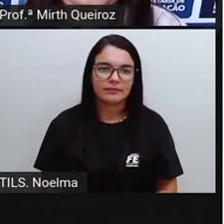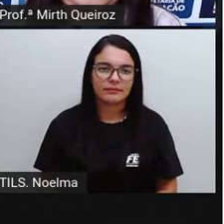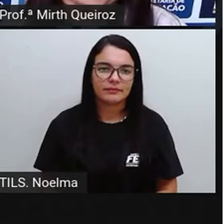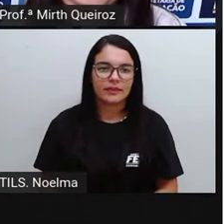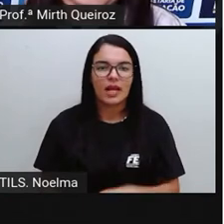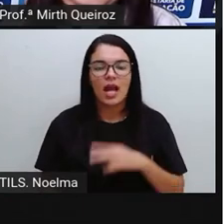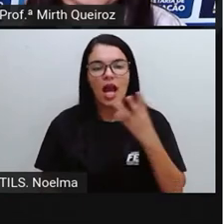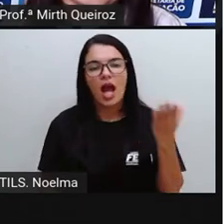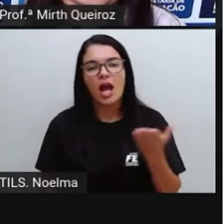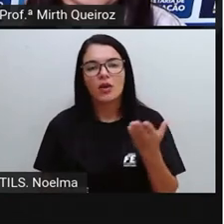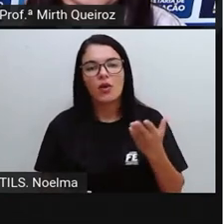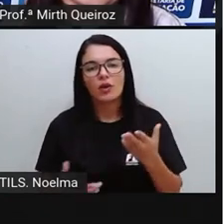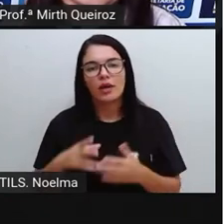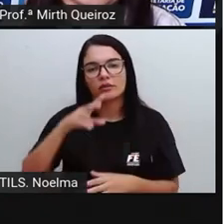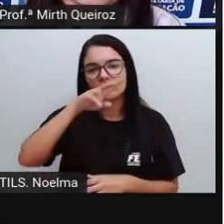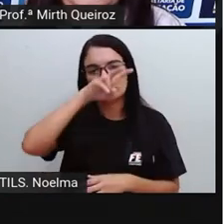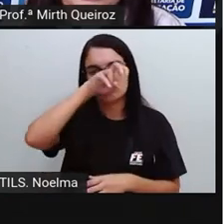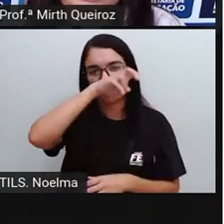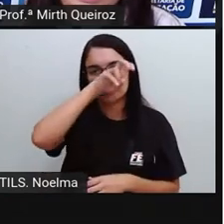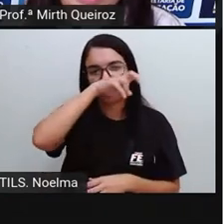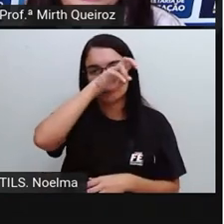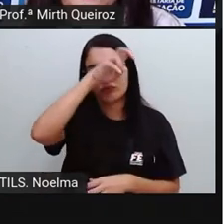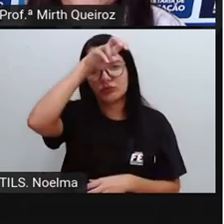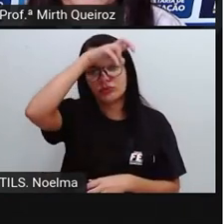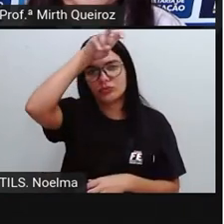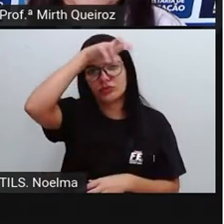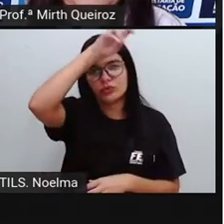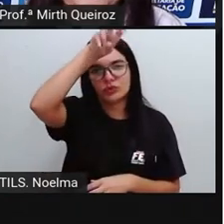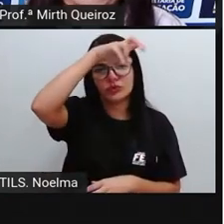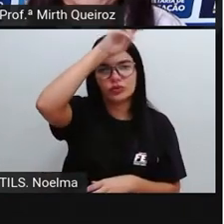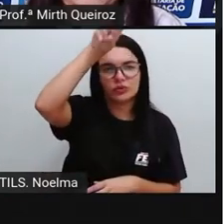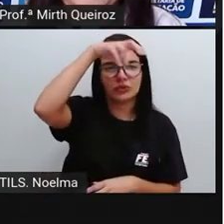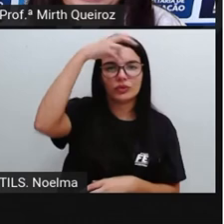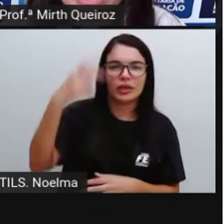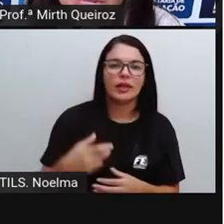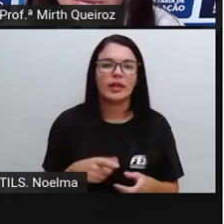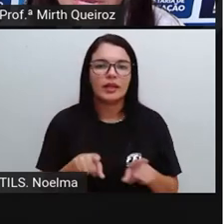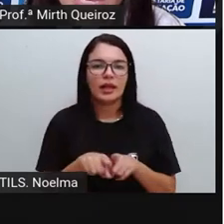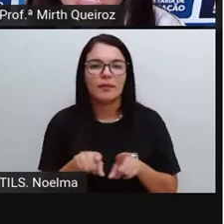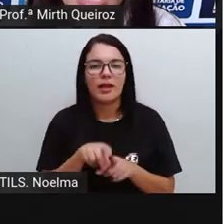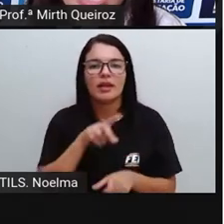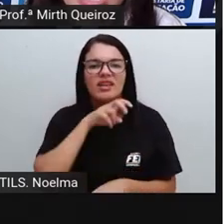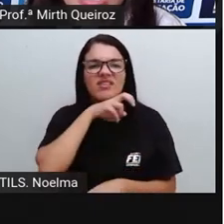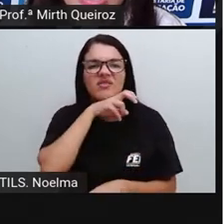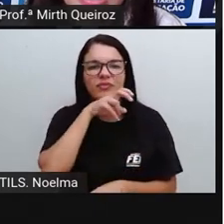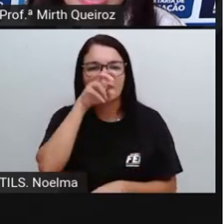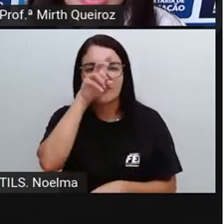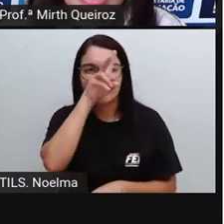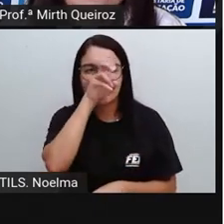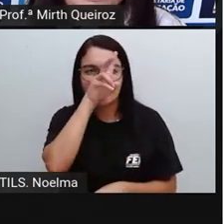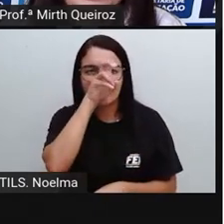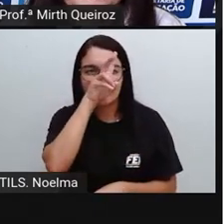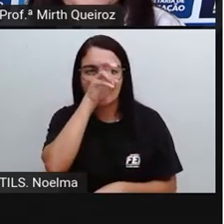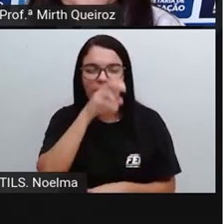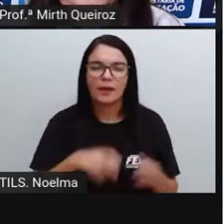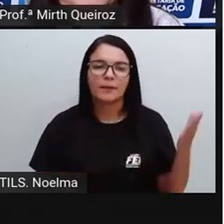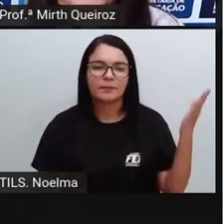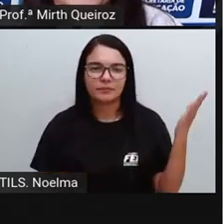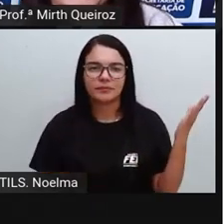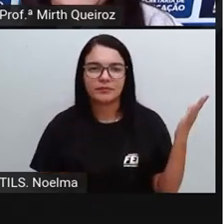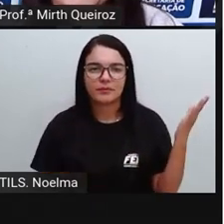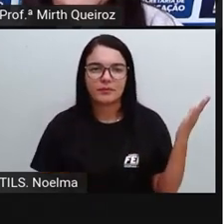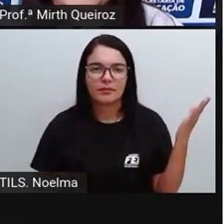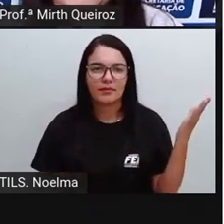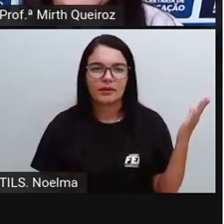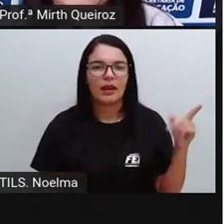E a abelha? Aqui nós temos a abelha e formiga. A abelha, a